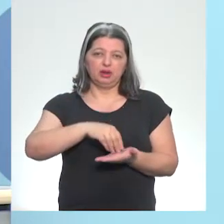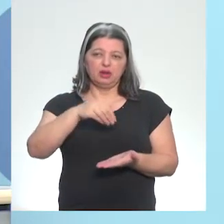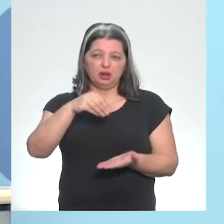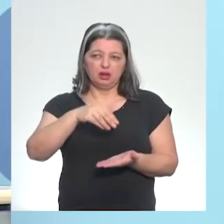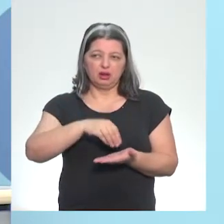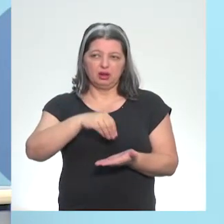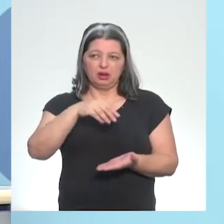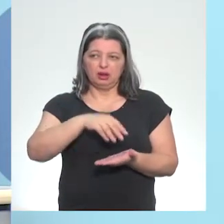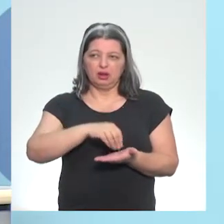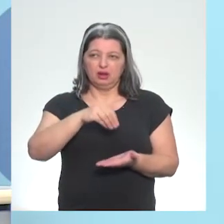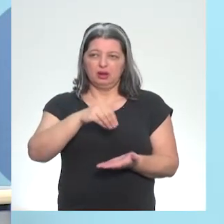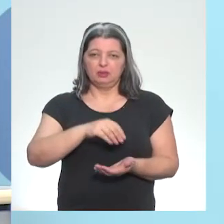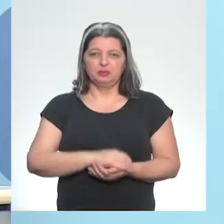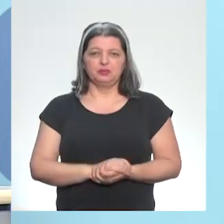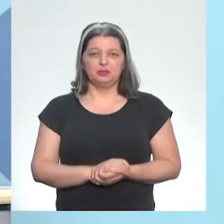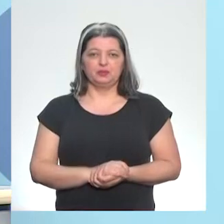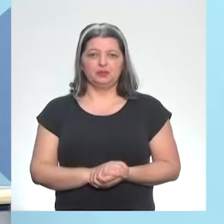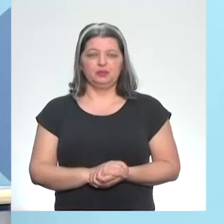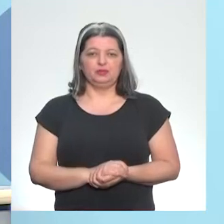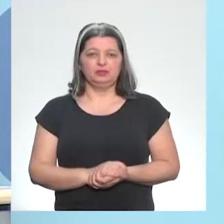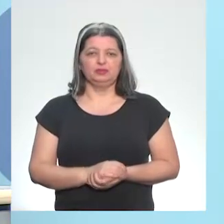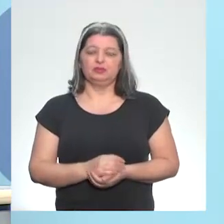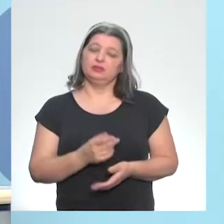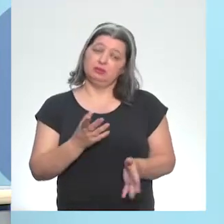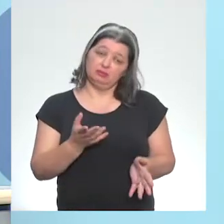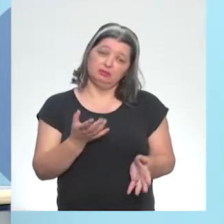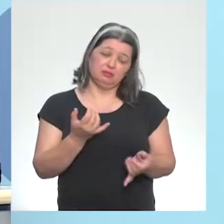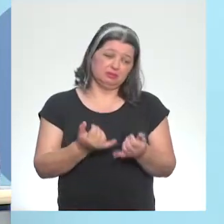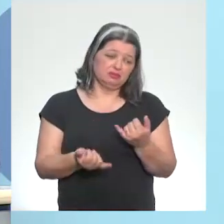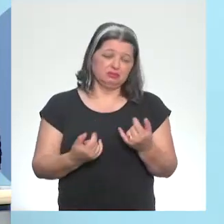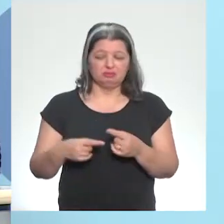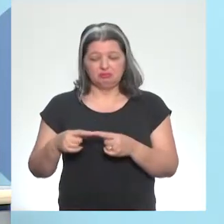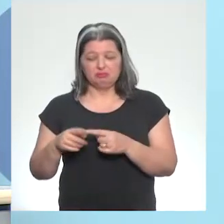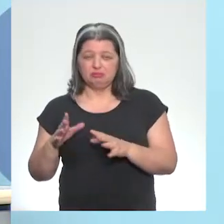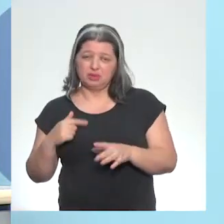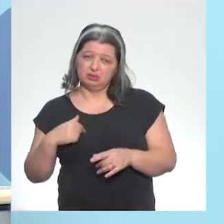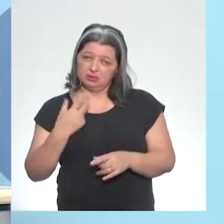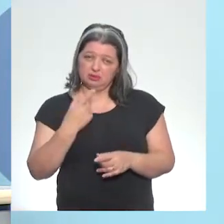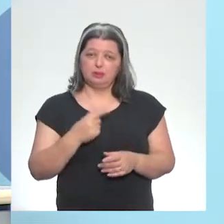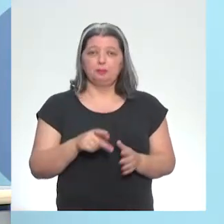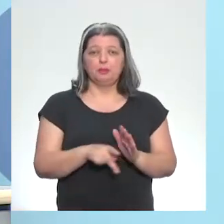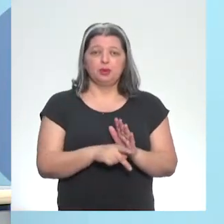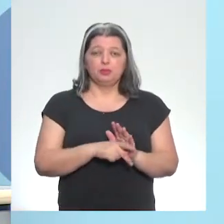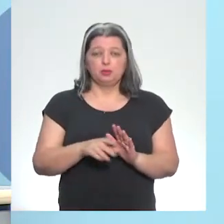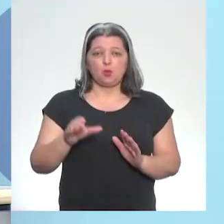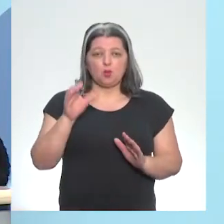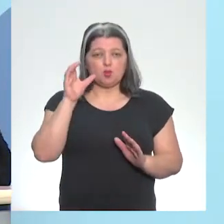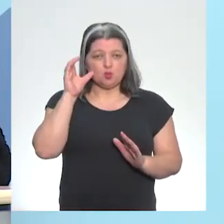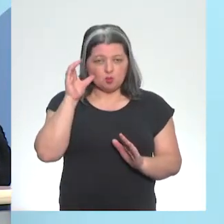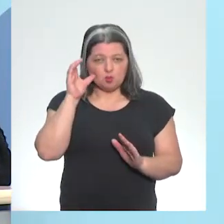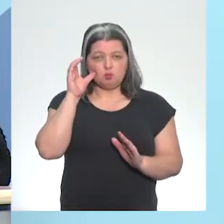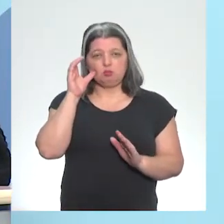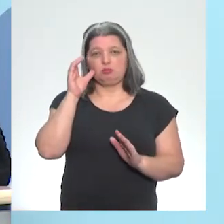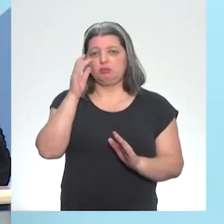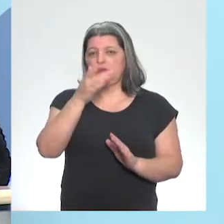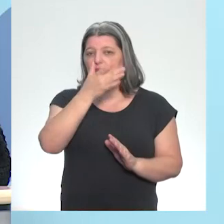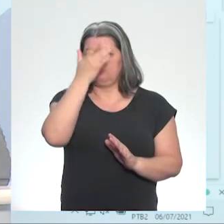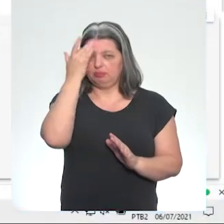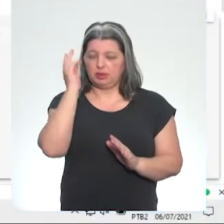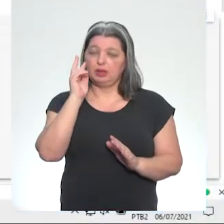Isso também é louca. Faz sentido para mim, mas para ela, não. Então, quando a gente fala do código-fonte, sempre lembrar que tem outra pessoa que vai ler.